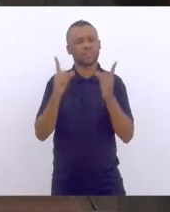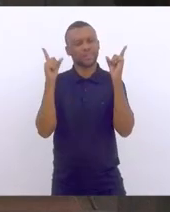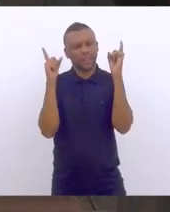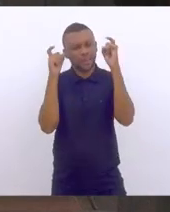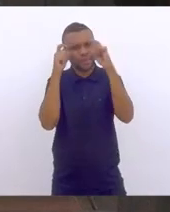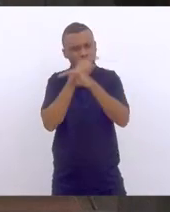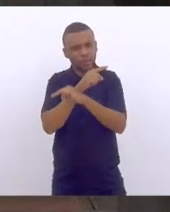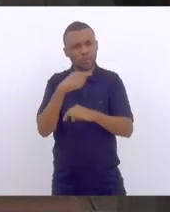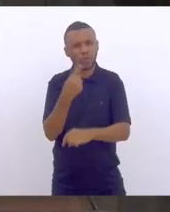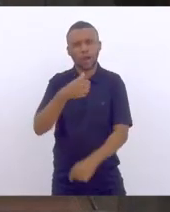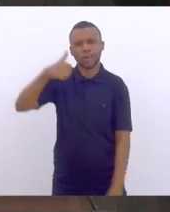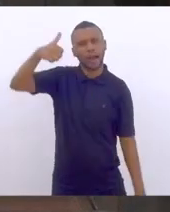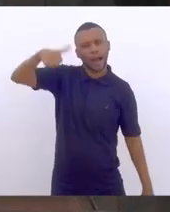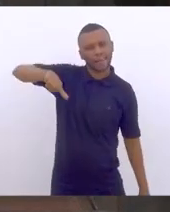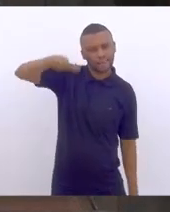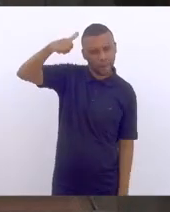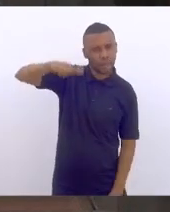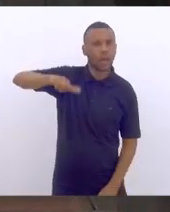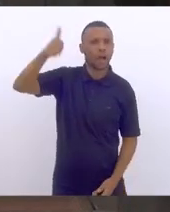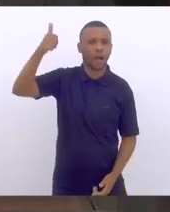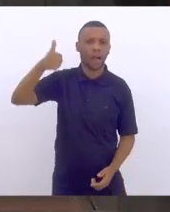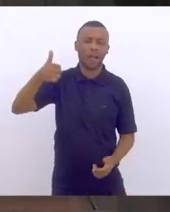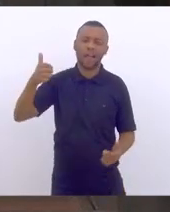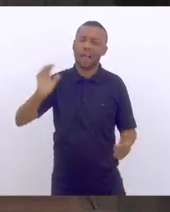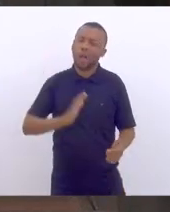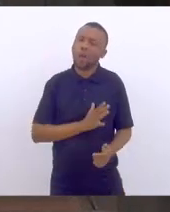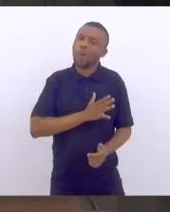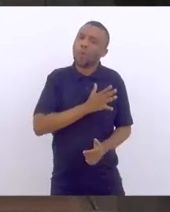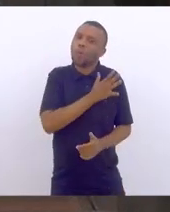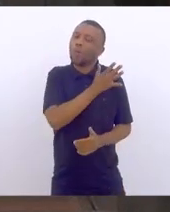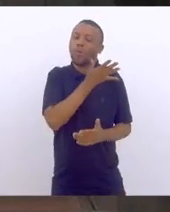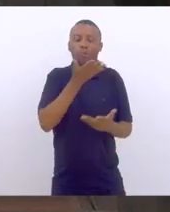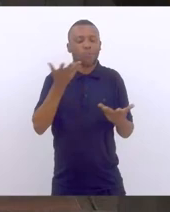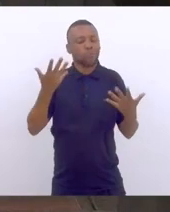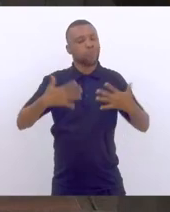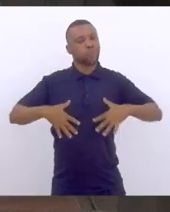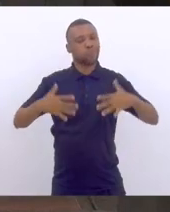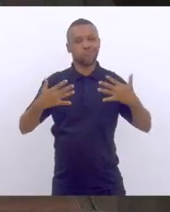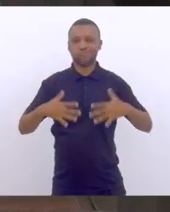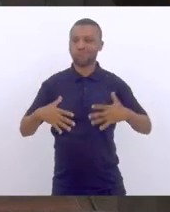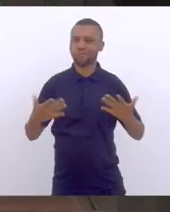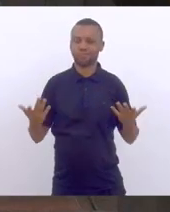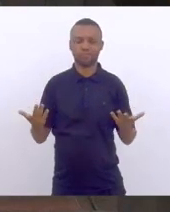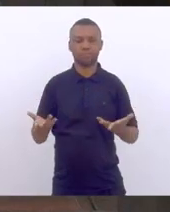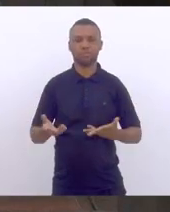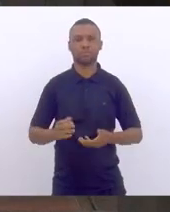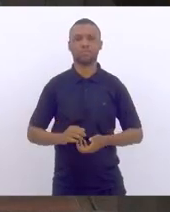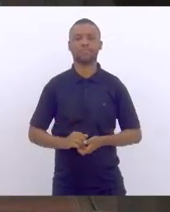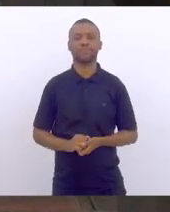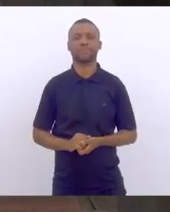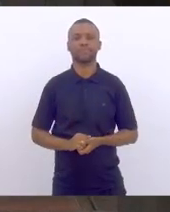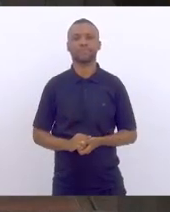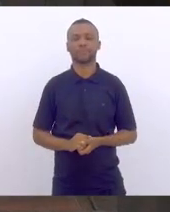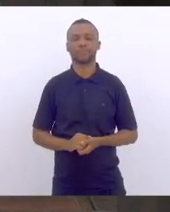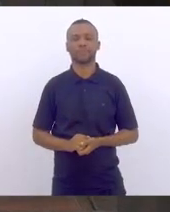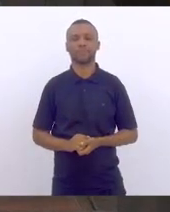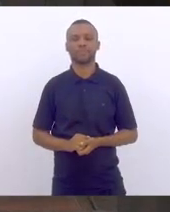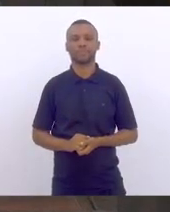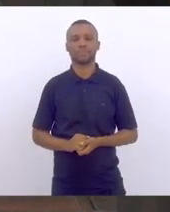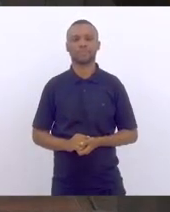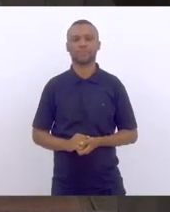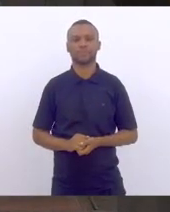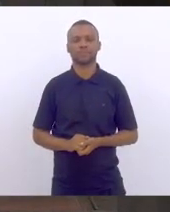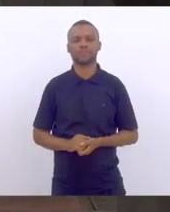avaliar, é um desastre imenso, um desastre imenso para um